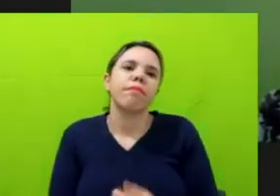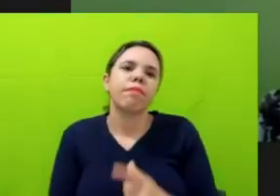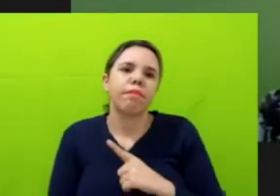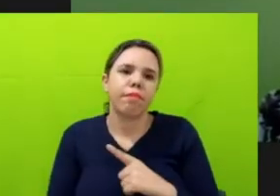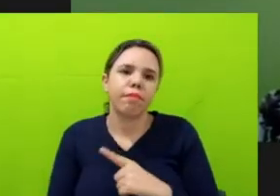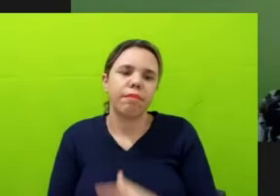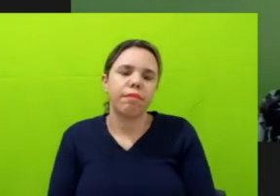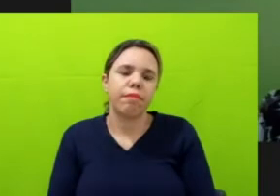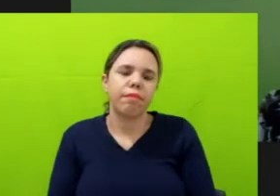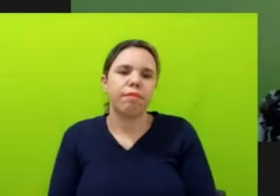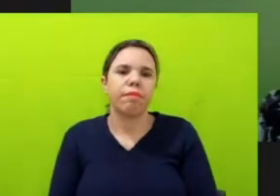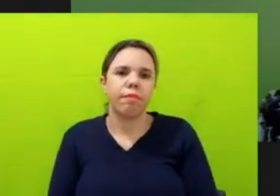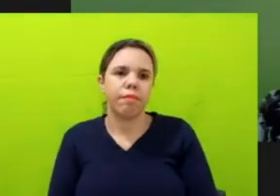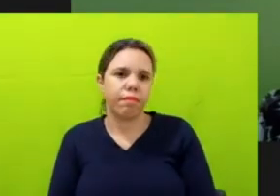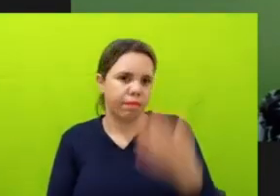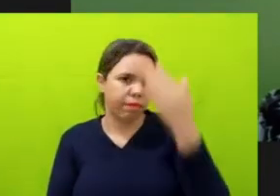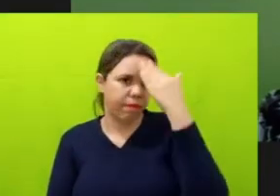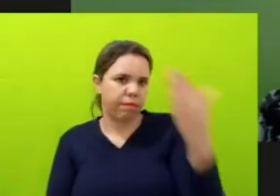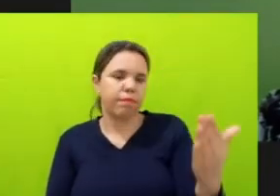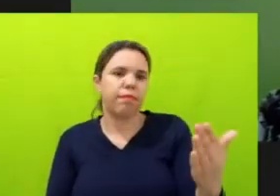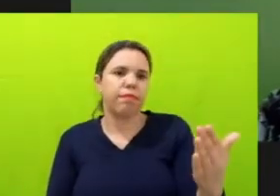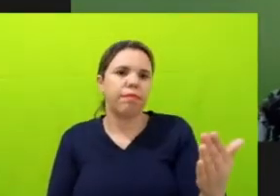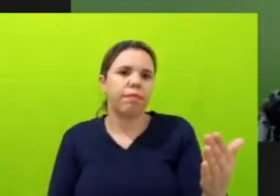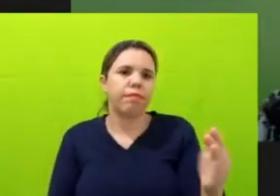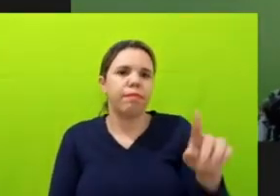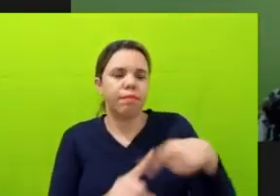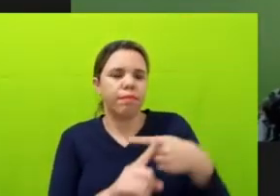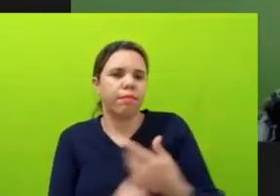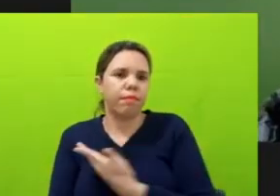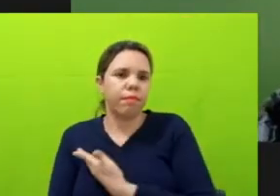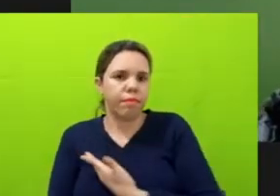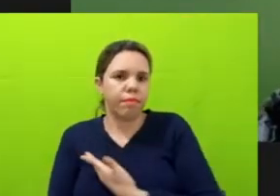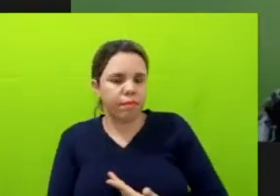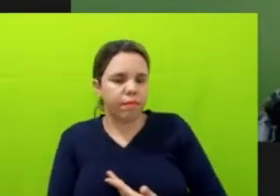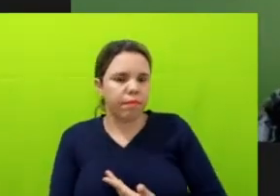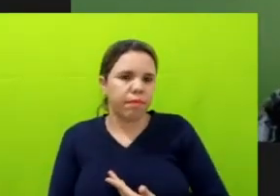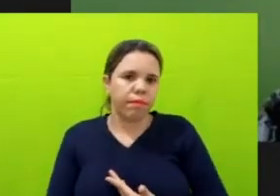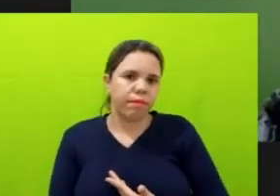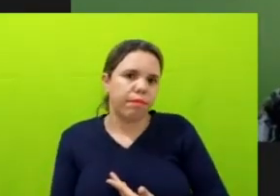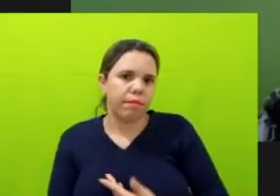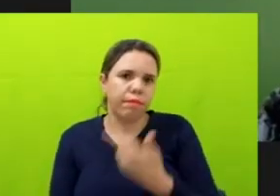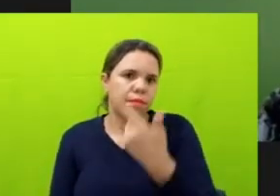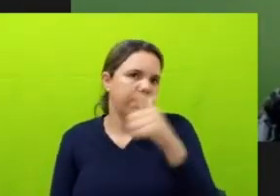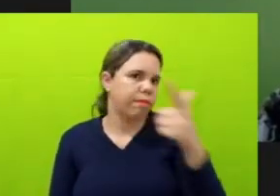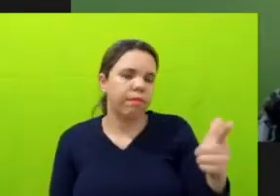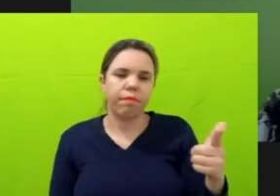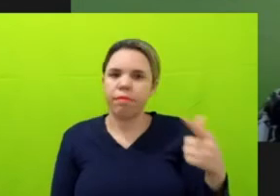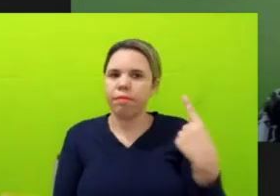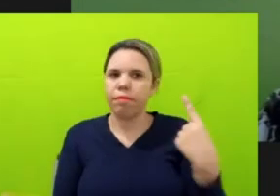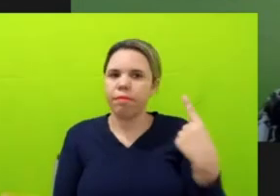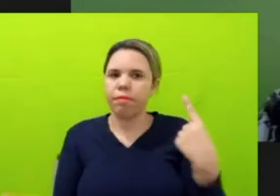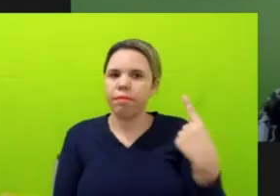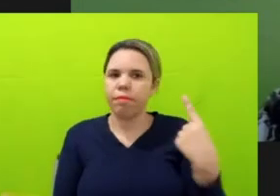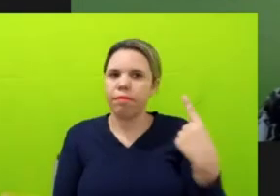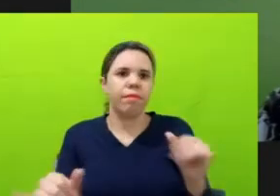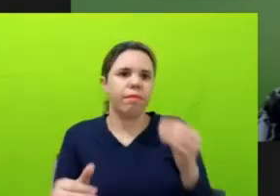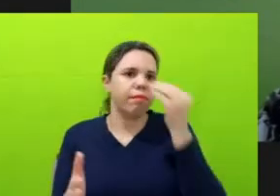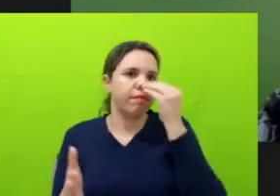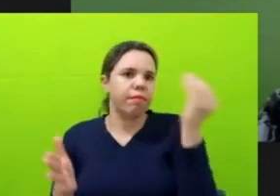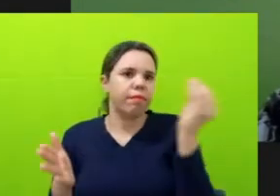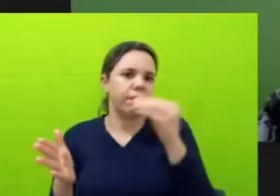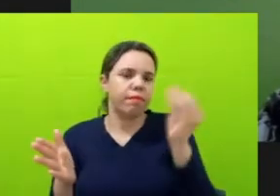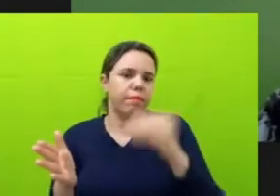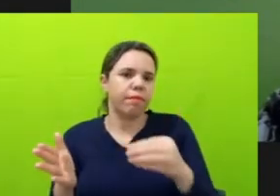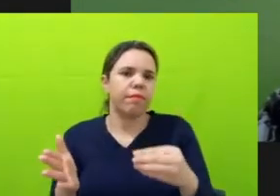É, obrigada, Jessica, acho que, para além de ser um governo, é, sem compromisso com a transparência, também um governo negacionista das